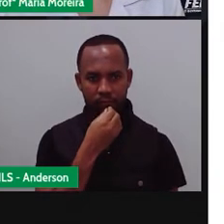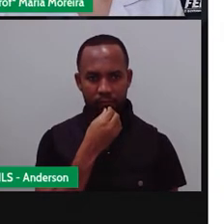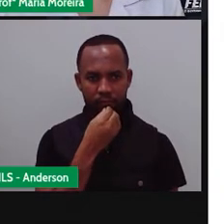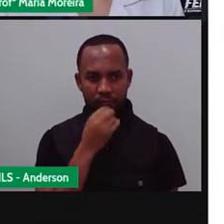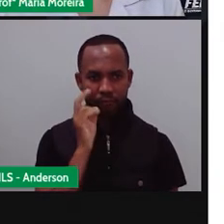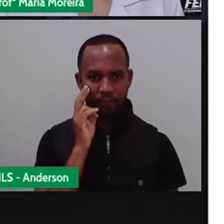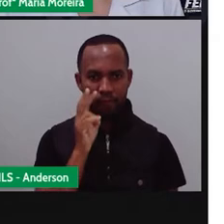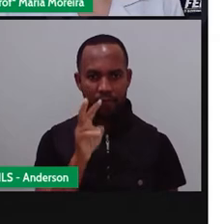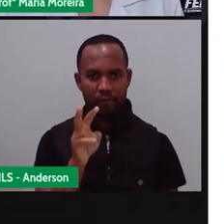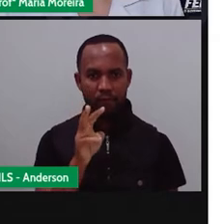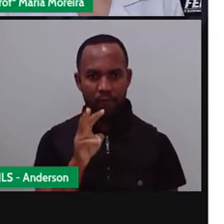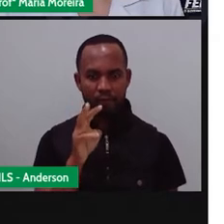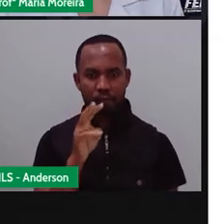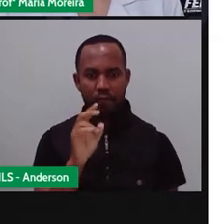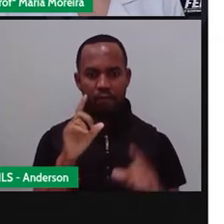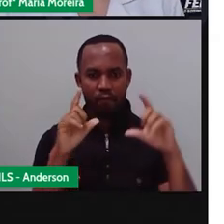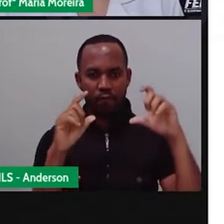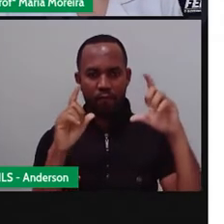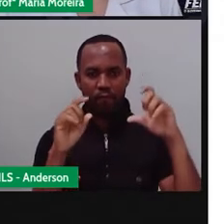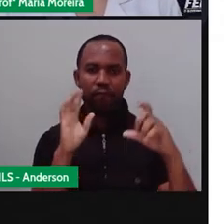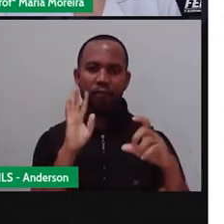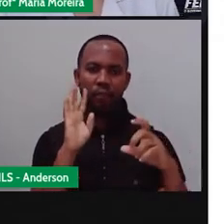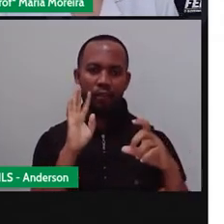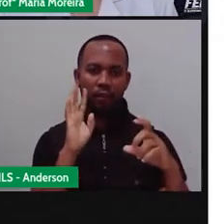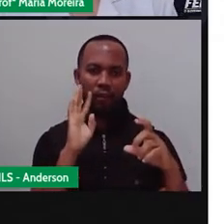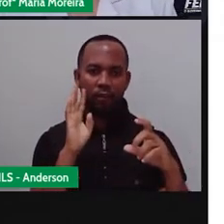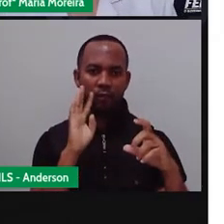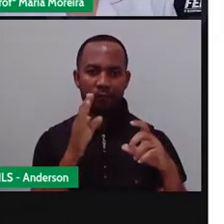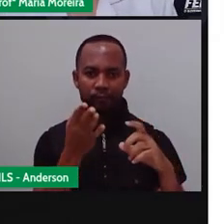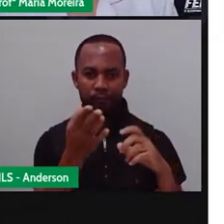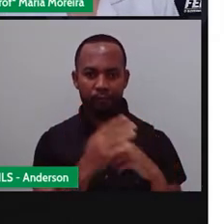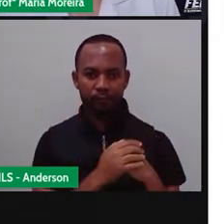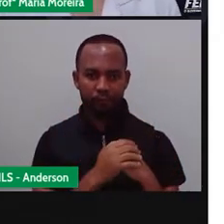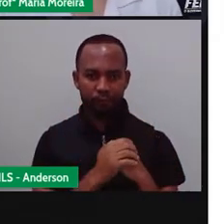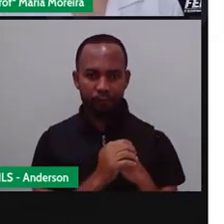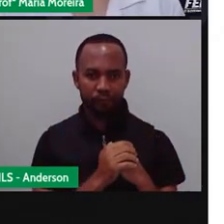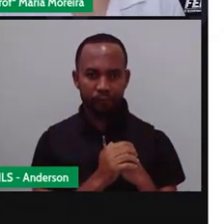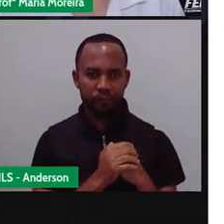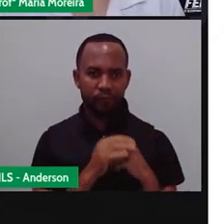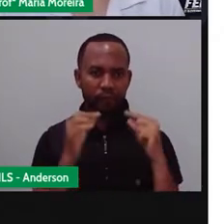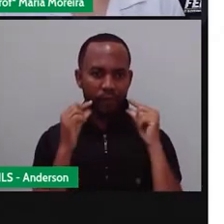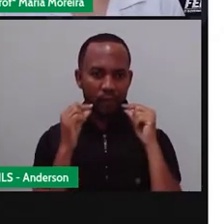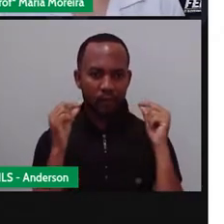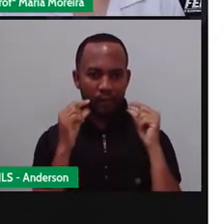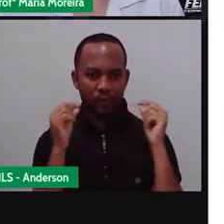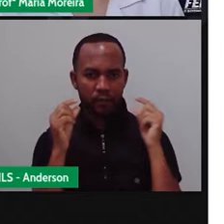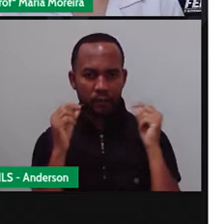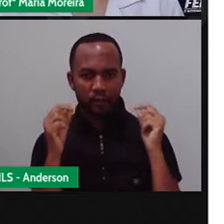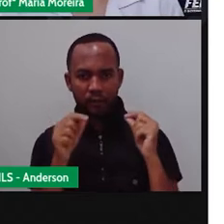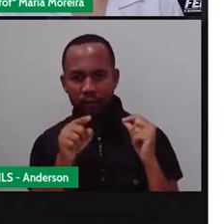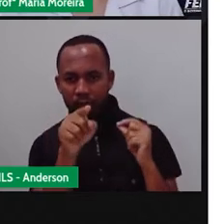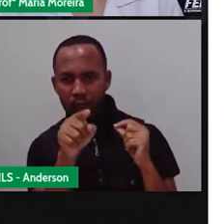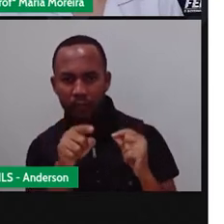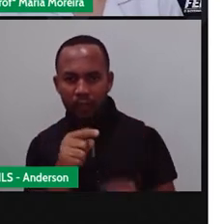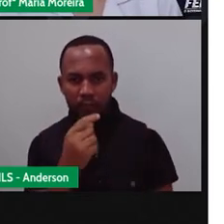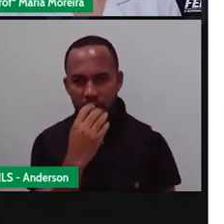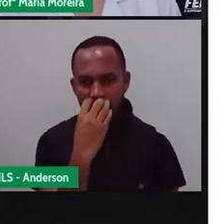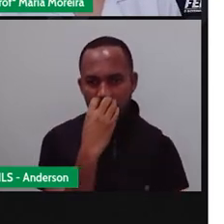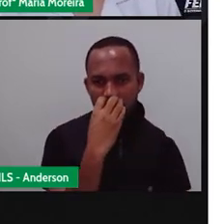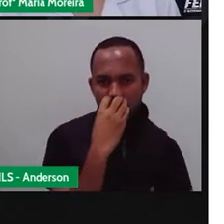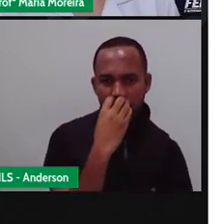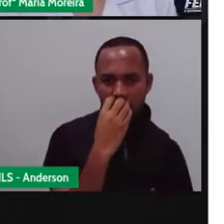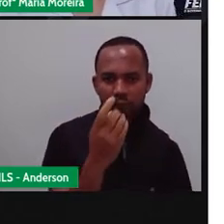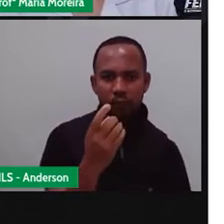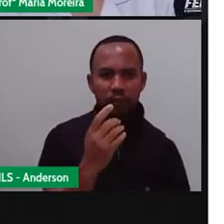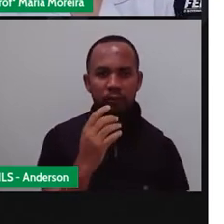olha só essa imagem, que bacana. Um gatinho, né? E um outro animal aqui que é o quê? Um cachorrinho.